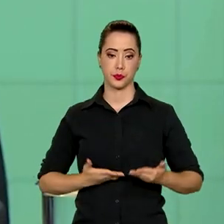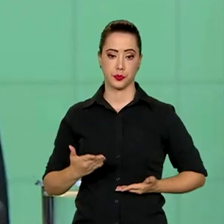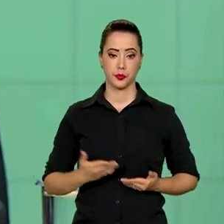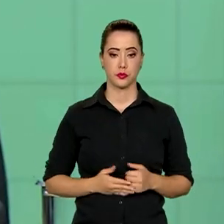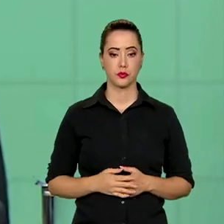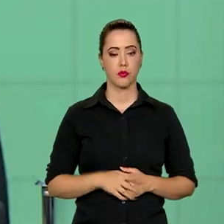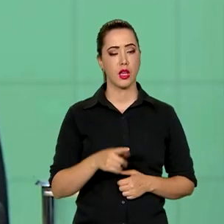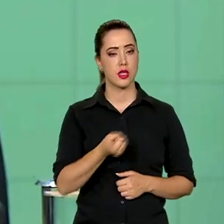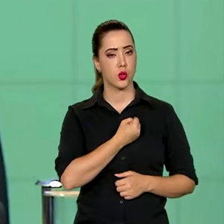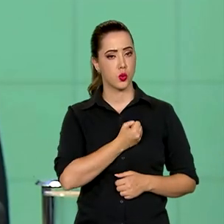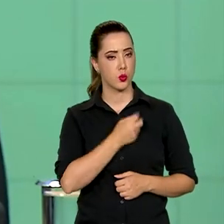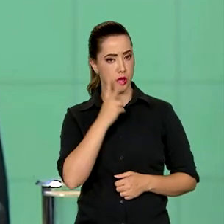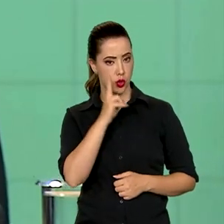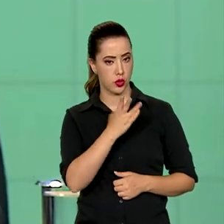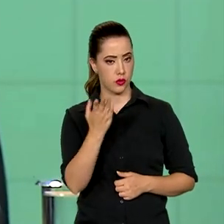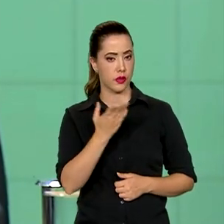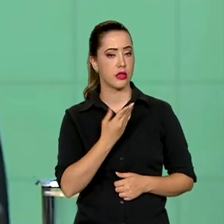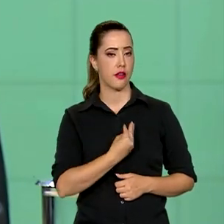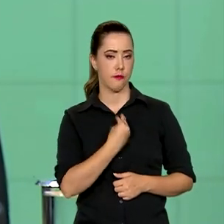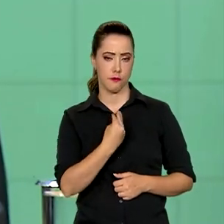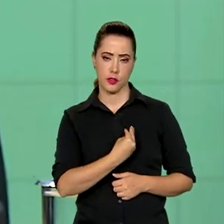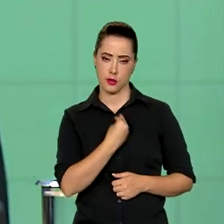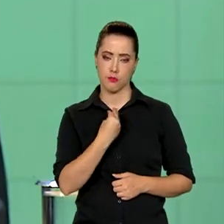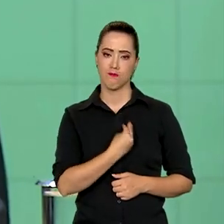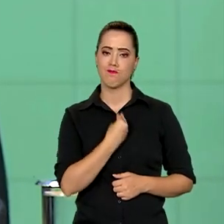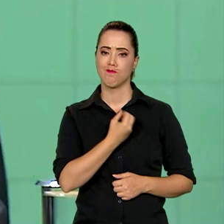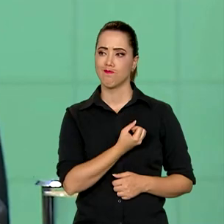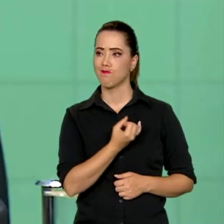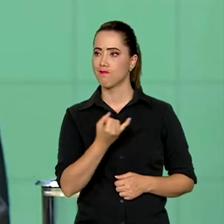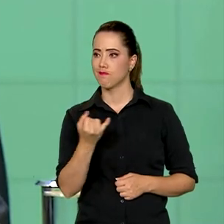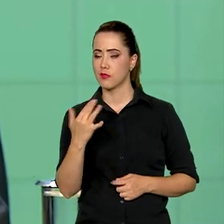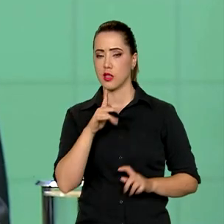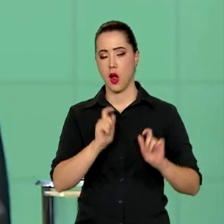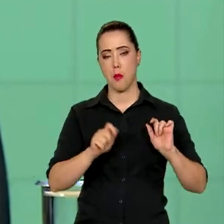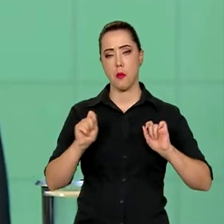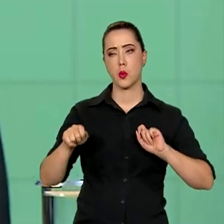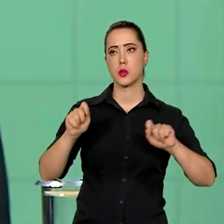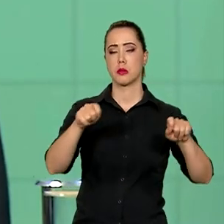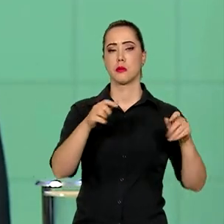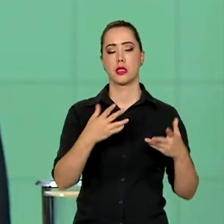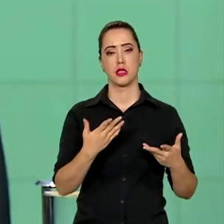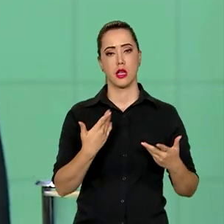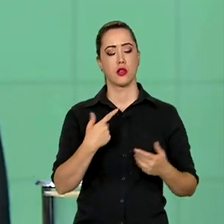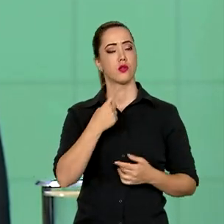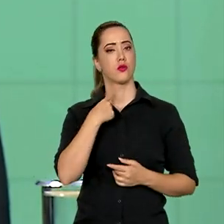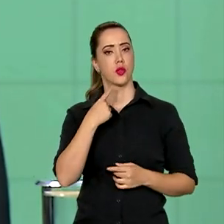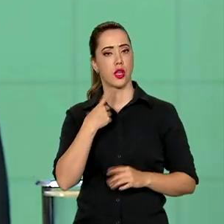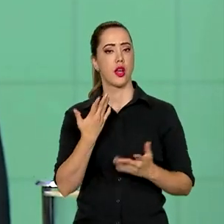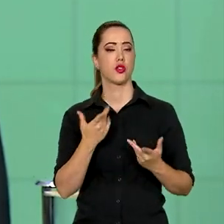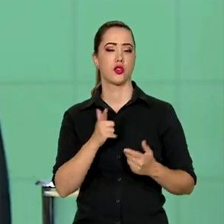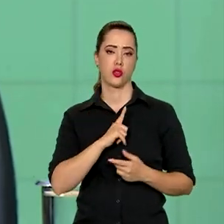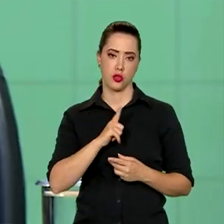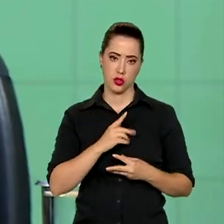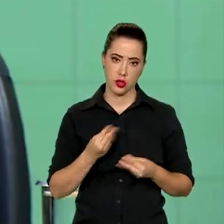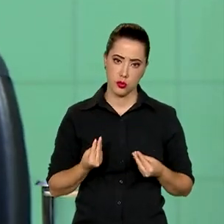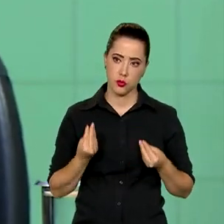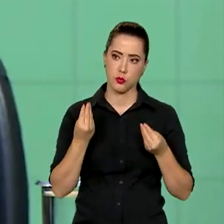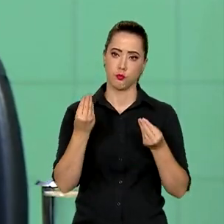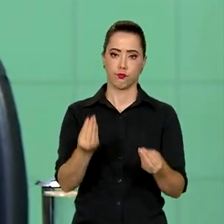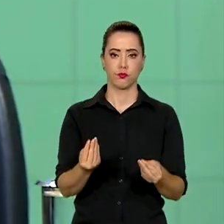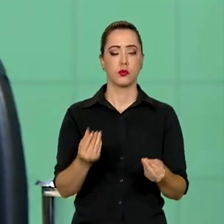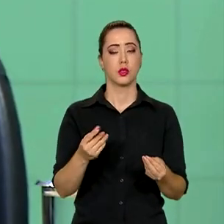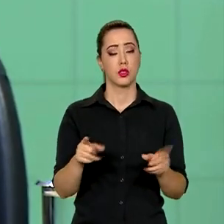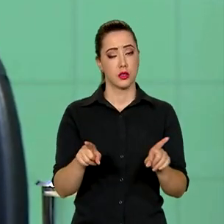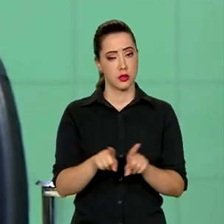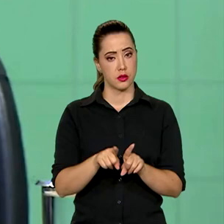trás desses números tem essas vidas todas, né? Seja nas possibilidades, na intencionalidade da doação,